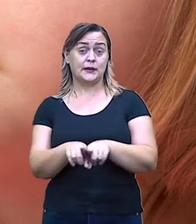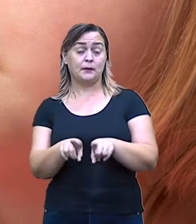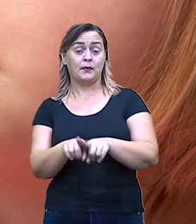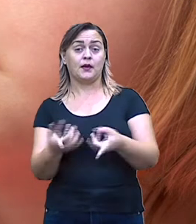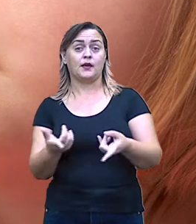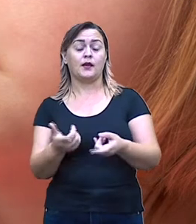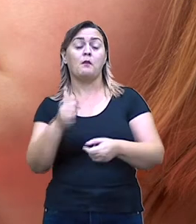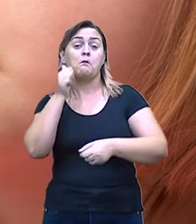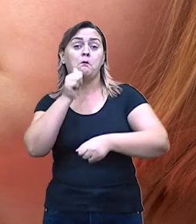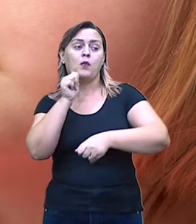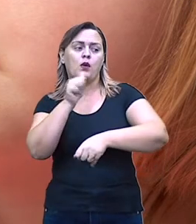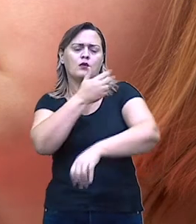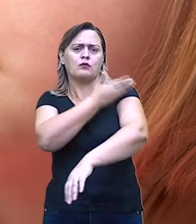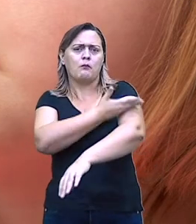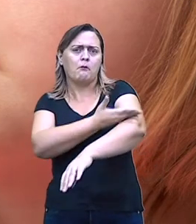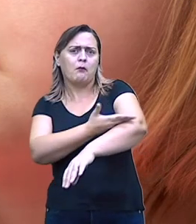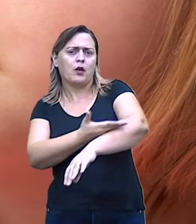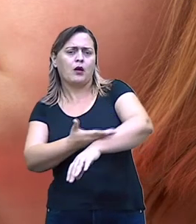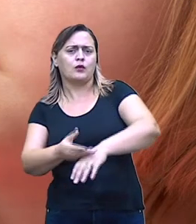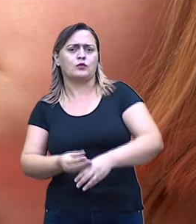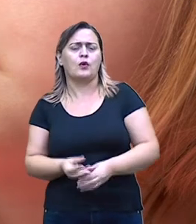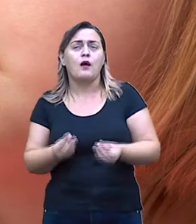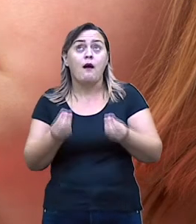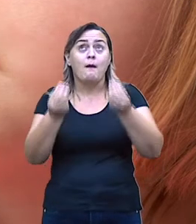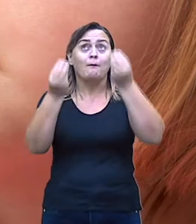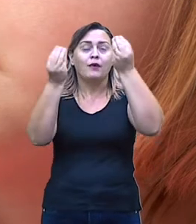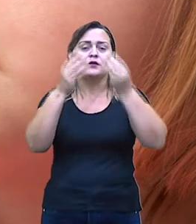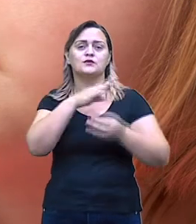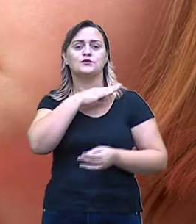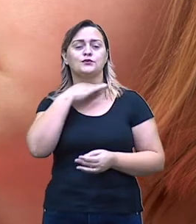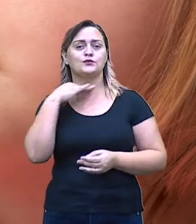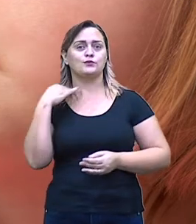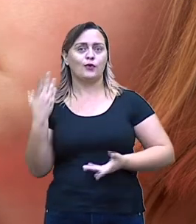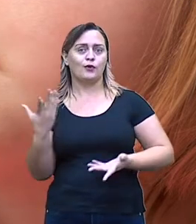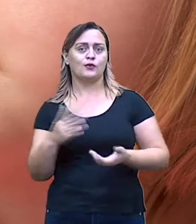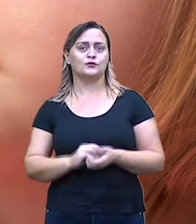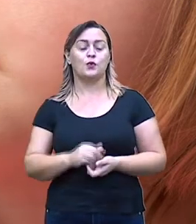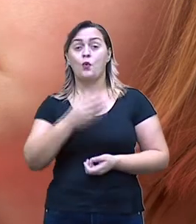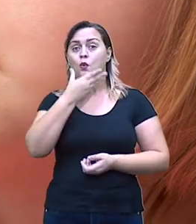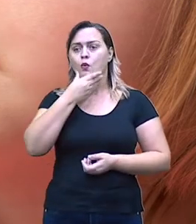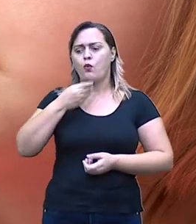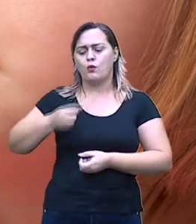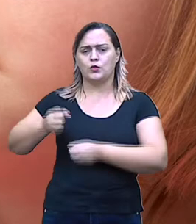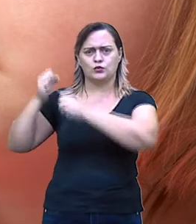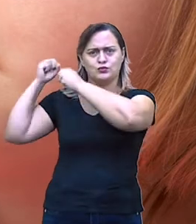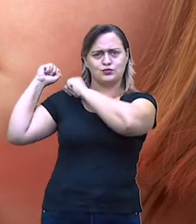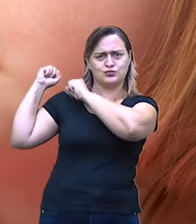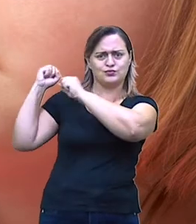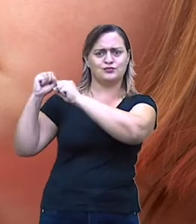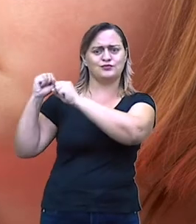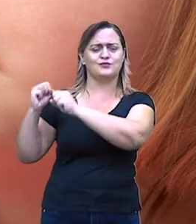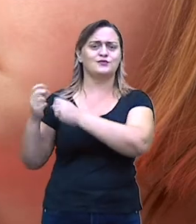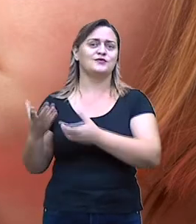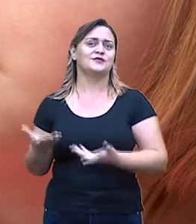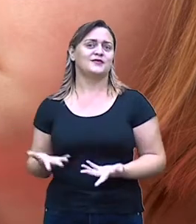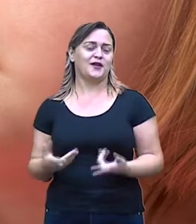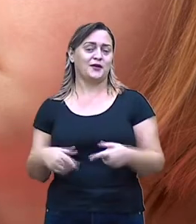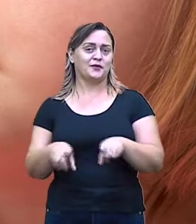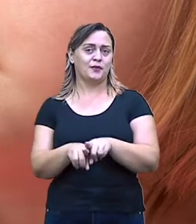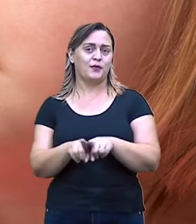mortos, o homem do saco e o boneco fofão. Ai, ai, ai, né? Dá até medo.